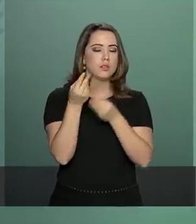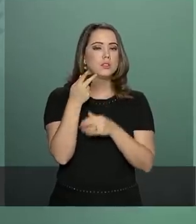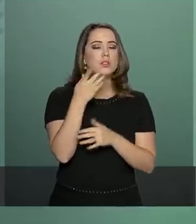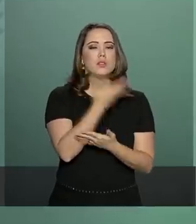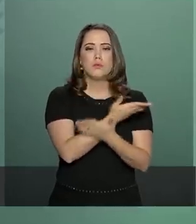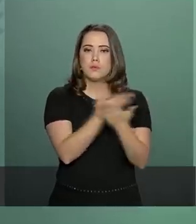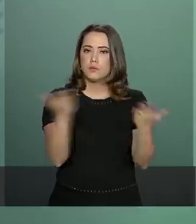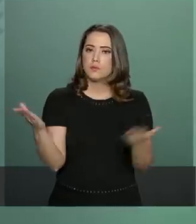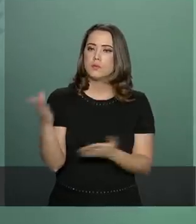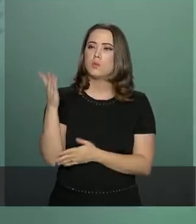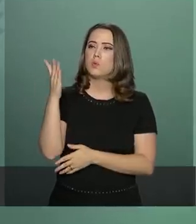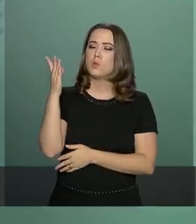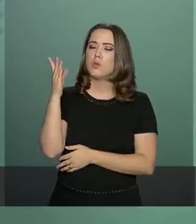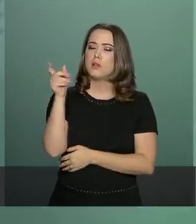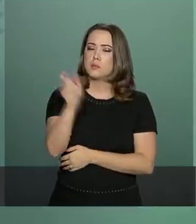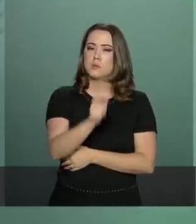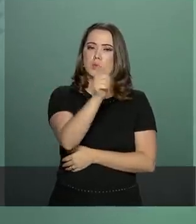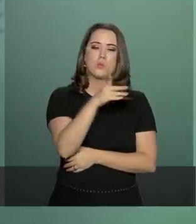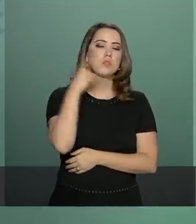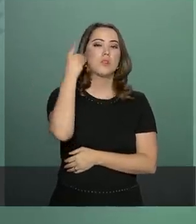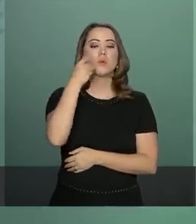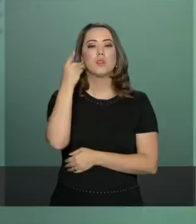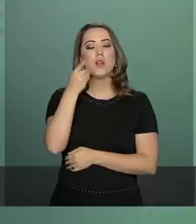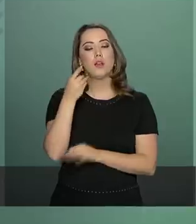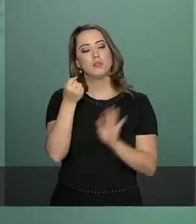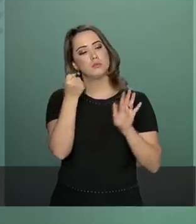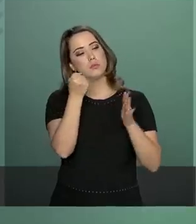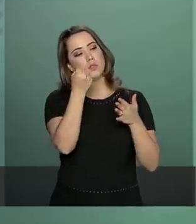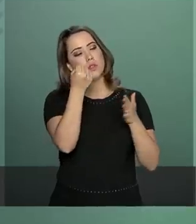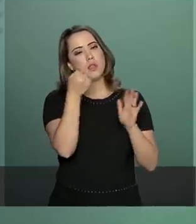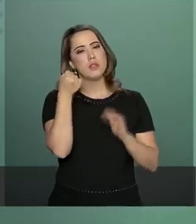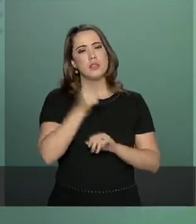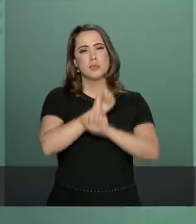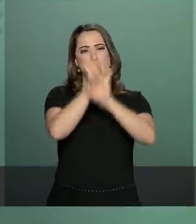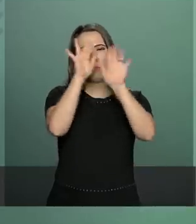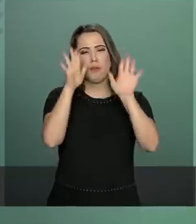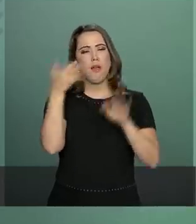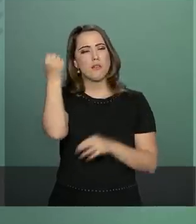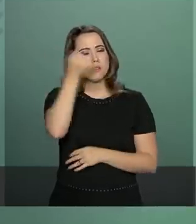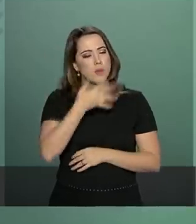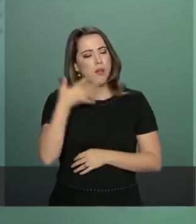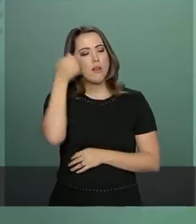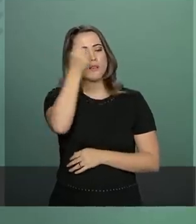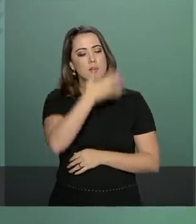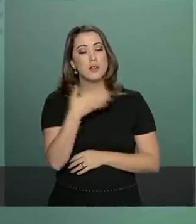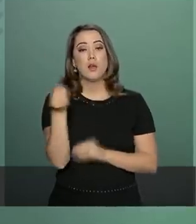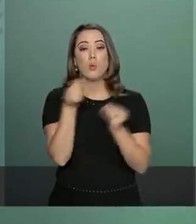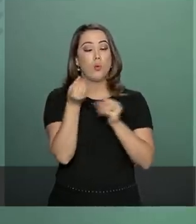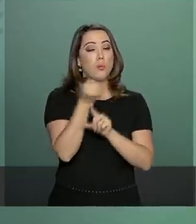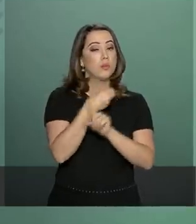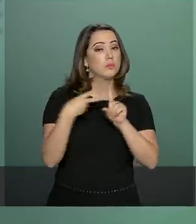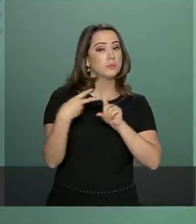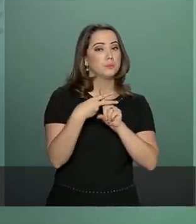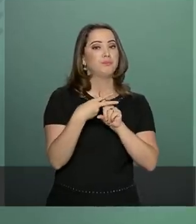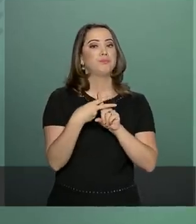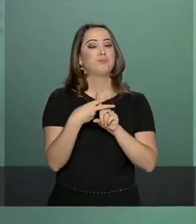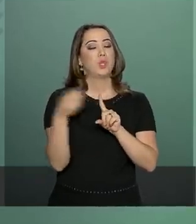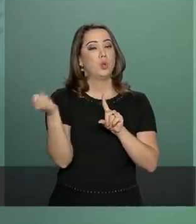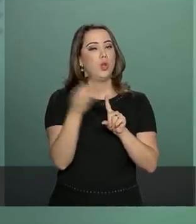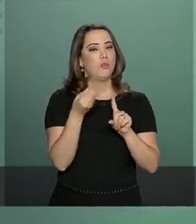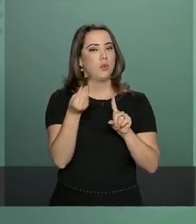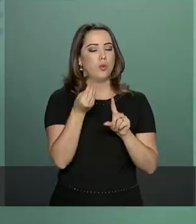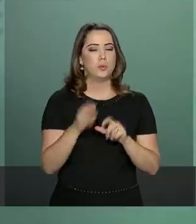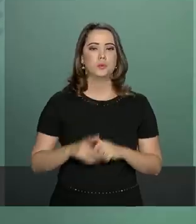deputados os detalhes das propostas da nova Previdência. Então, há um esforço no nosso